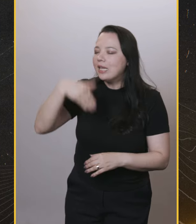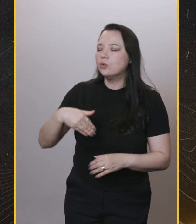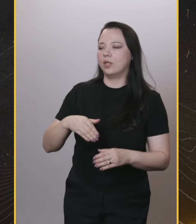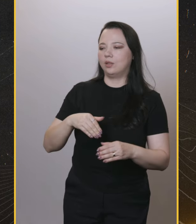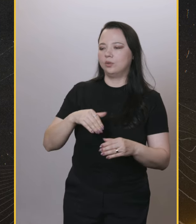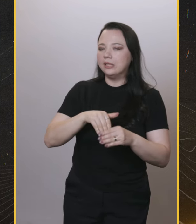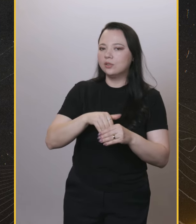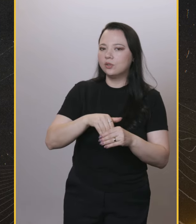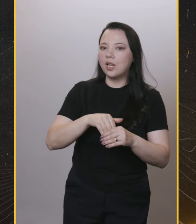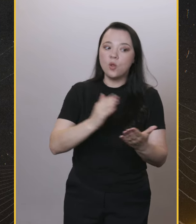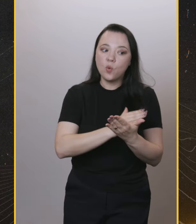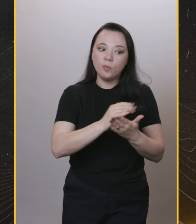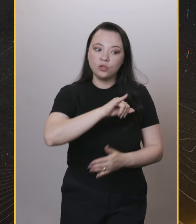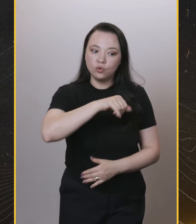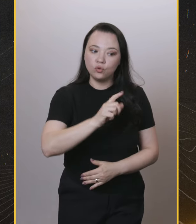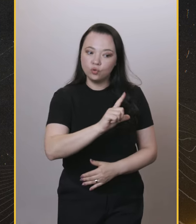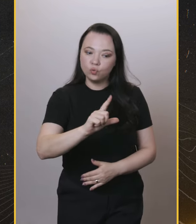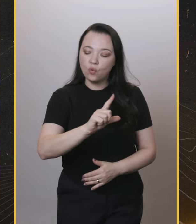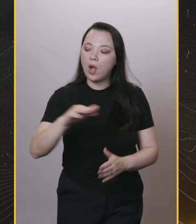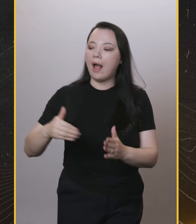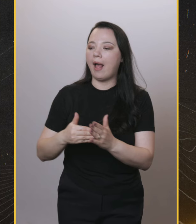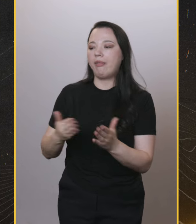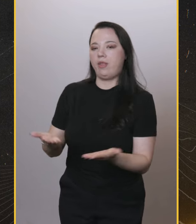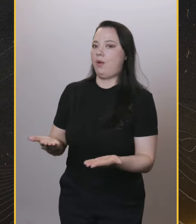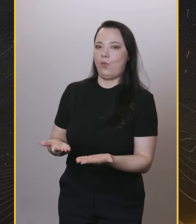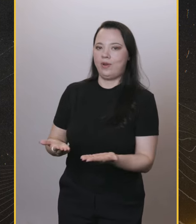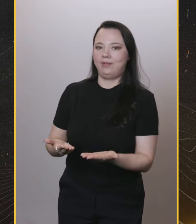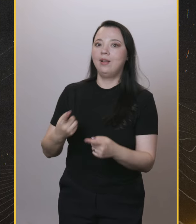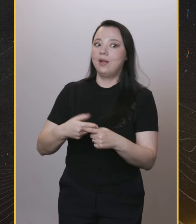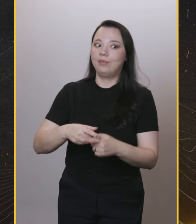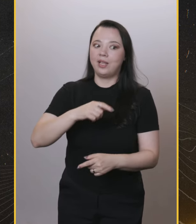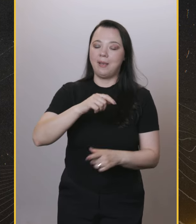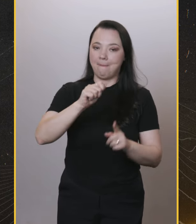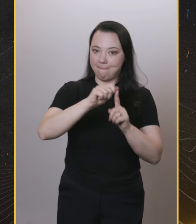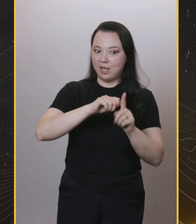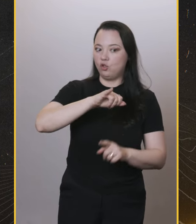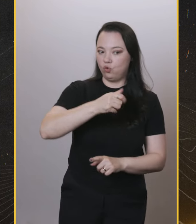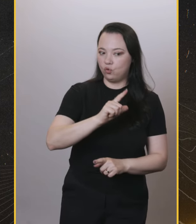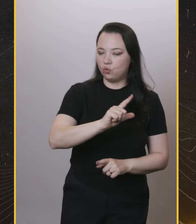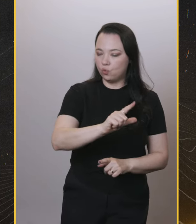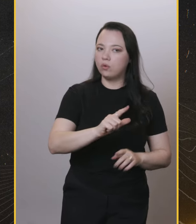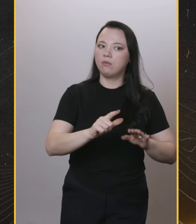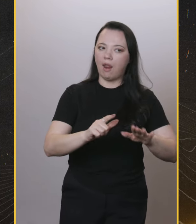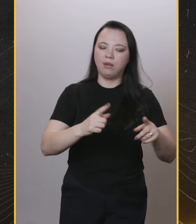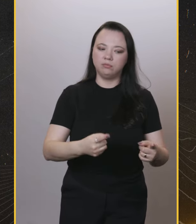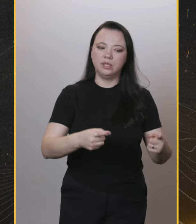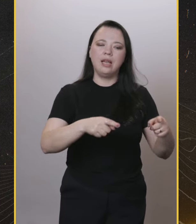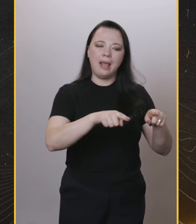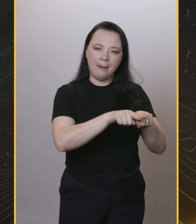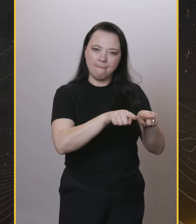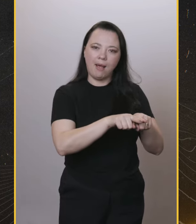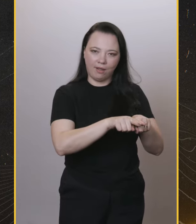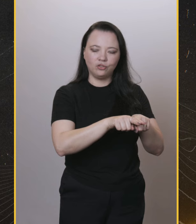putz, eu queria que tu comentasse um pouquinho como é que foi a evolução do que tu estava esperando dessas eleições, desde,